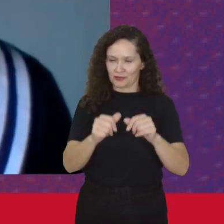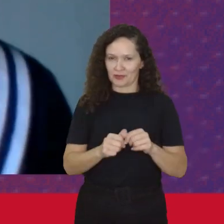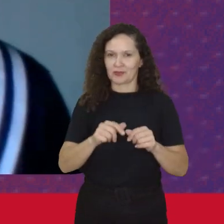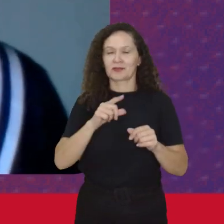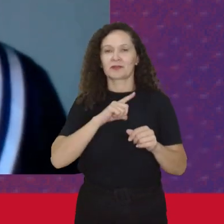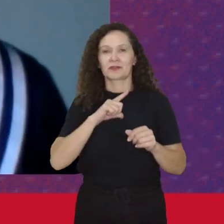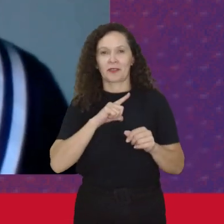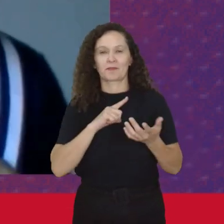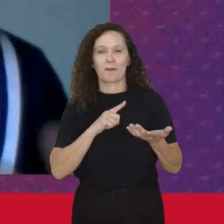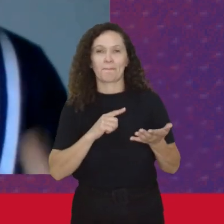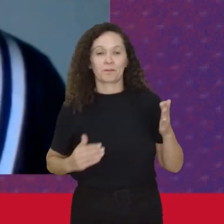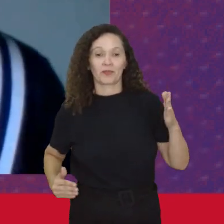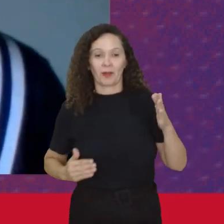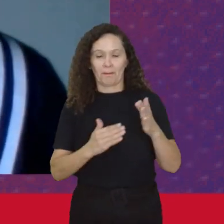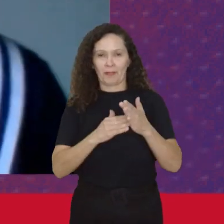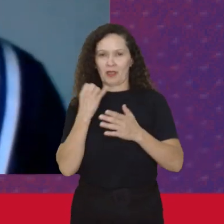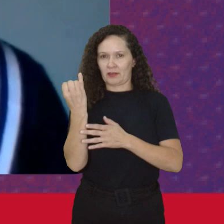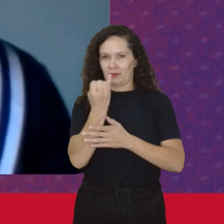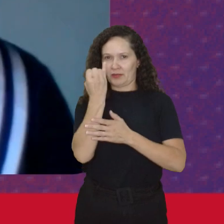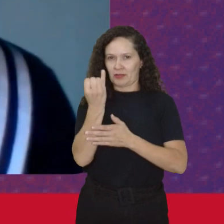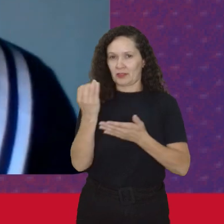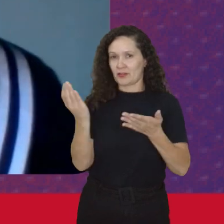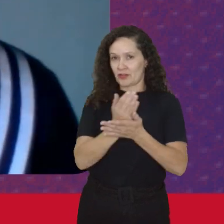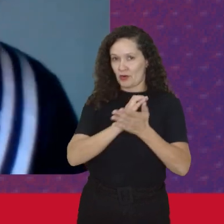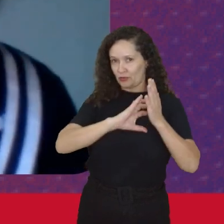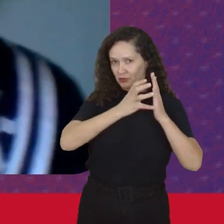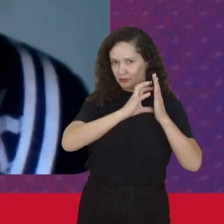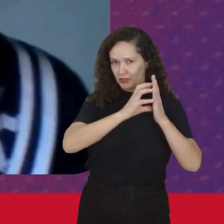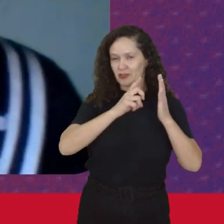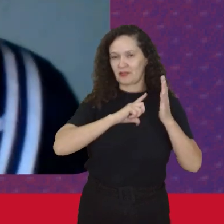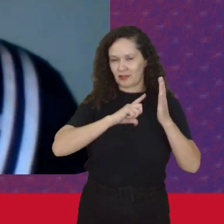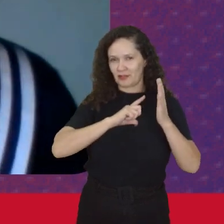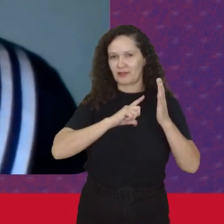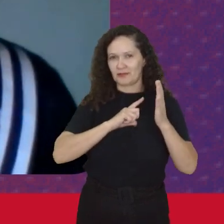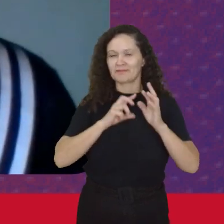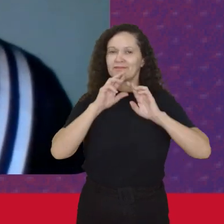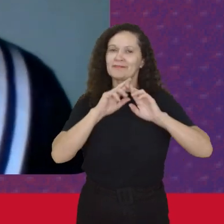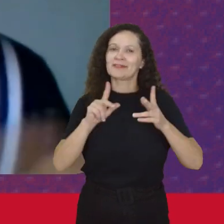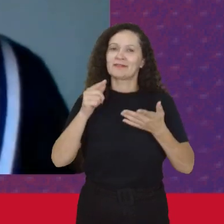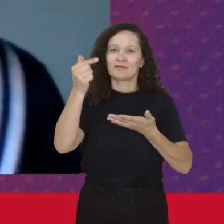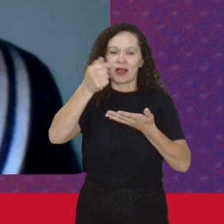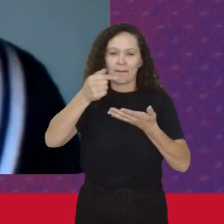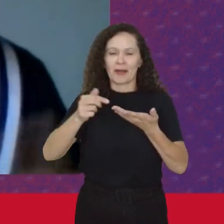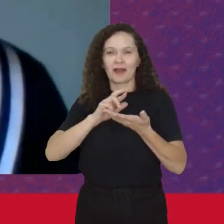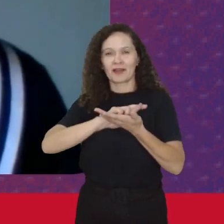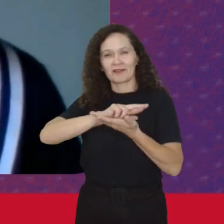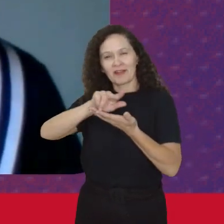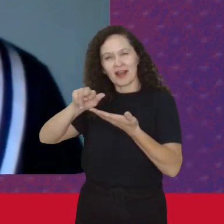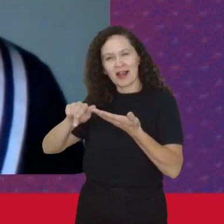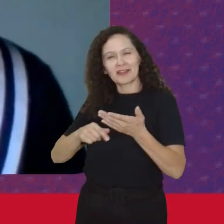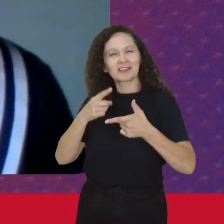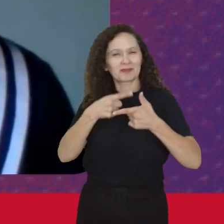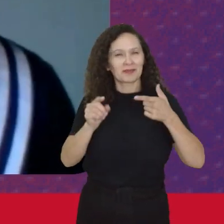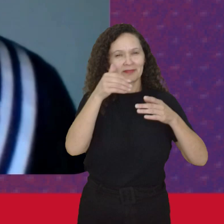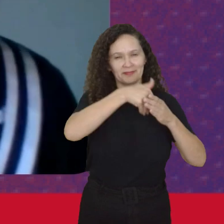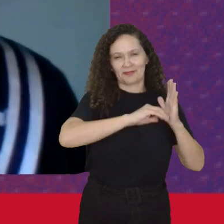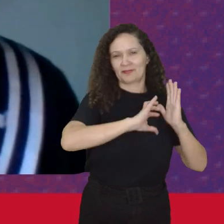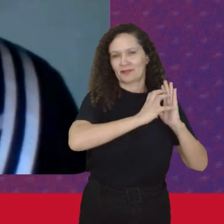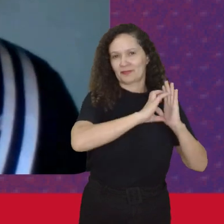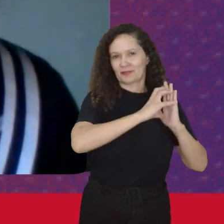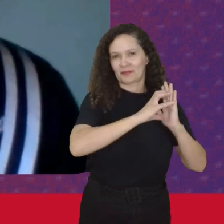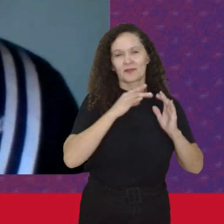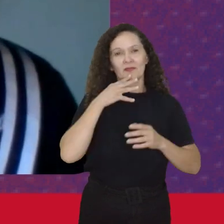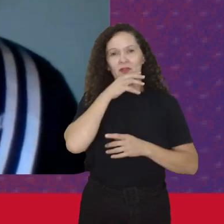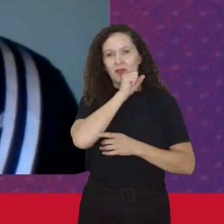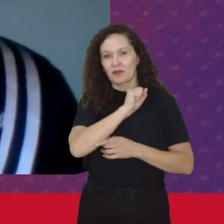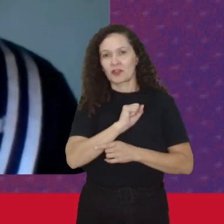impacto Acho que Em muitos dos partidos Aí com diferenças Porque nós temos Muitas crises Nos partidos Acho que